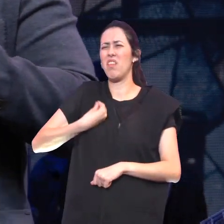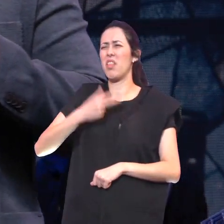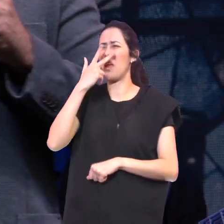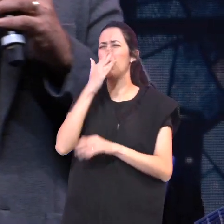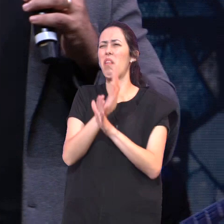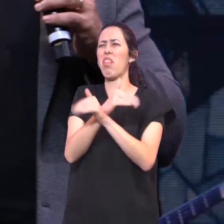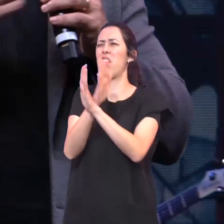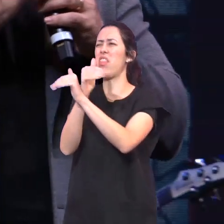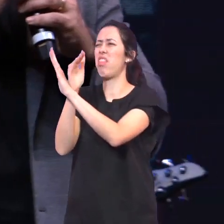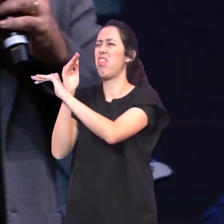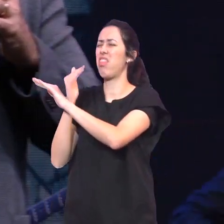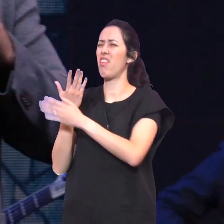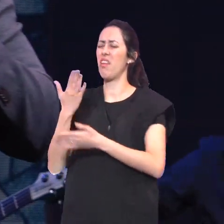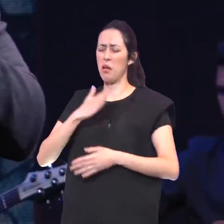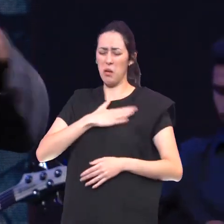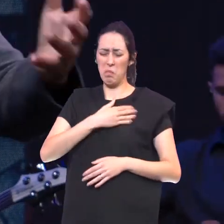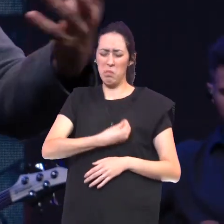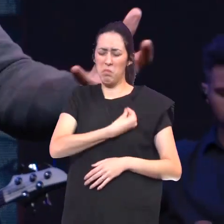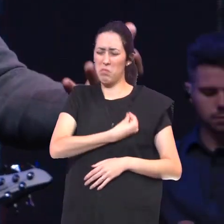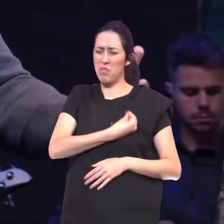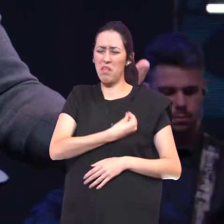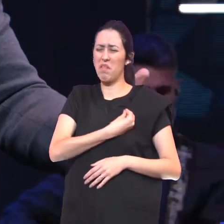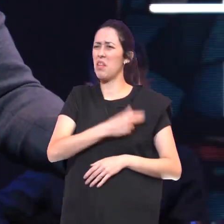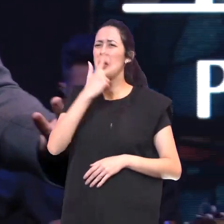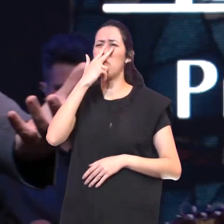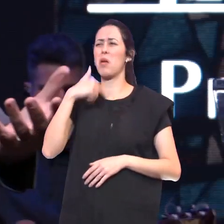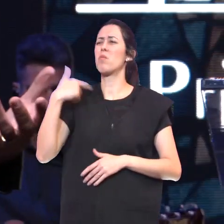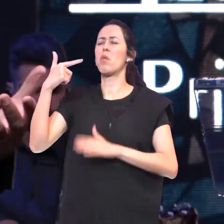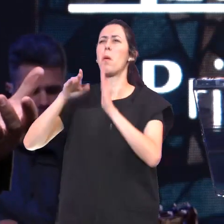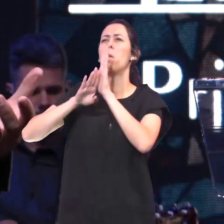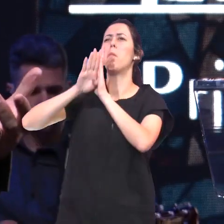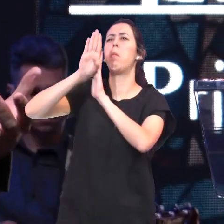Existem áreas da minha vida Que elas simplesmente Não avançam